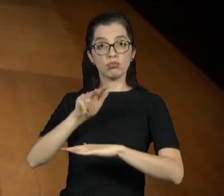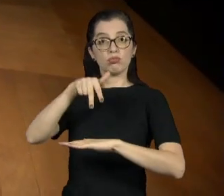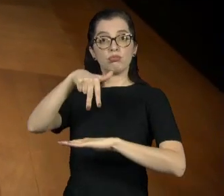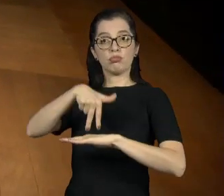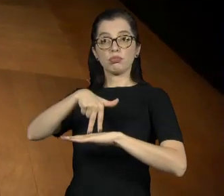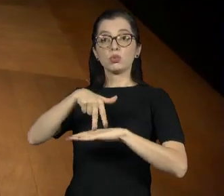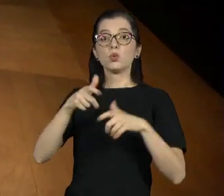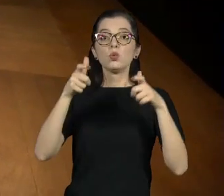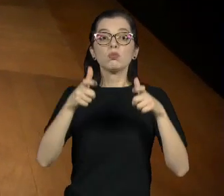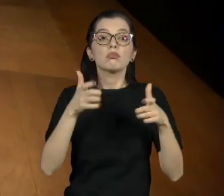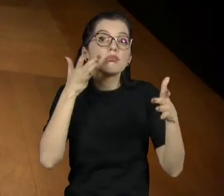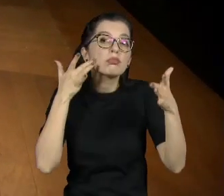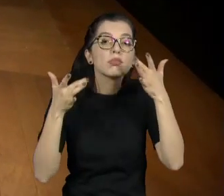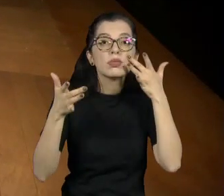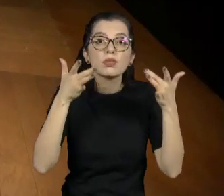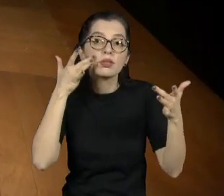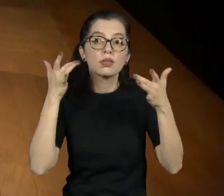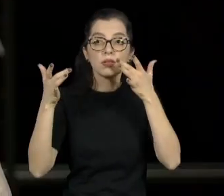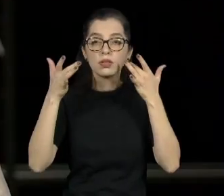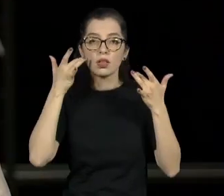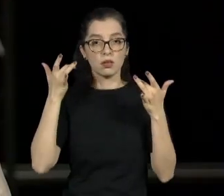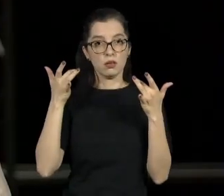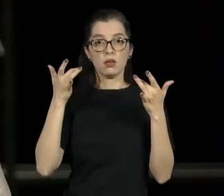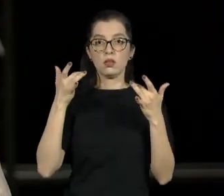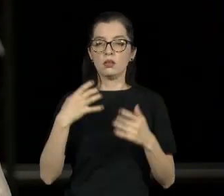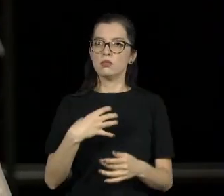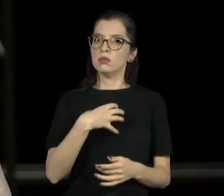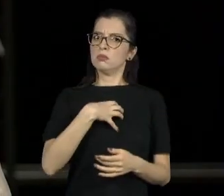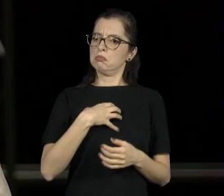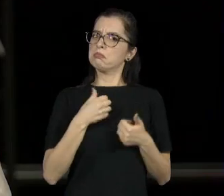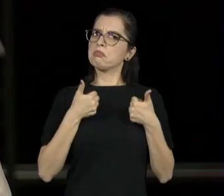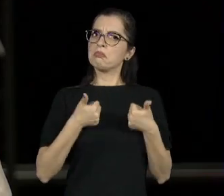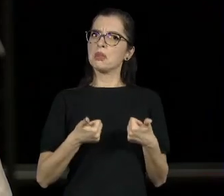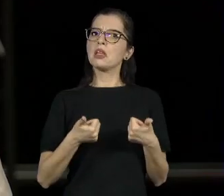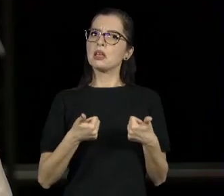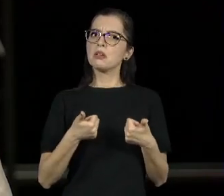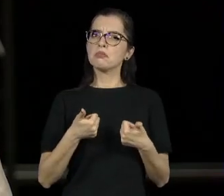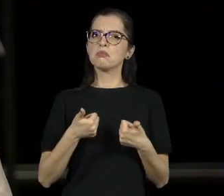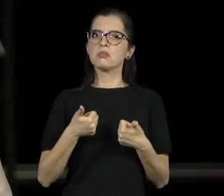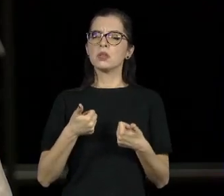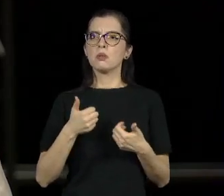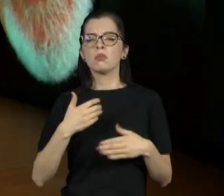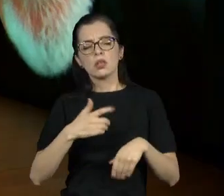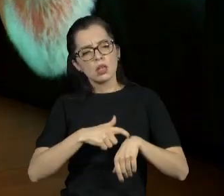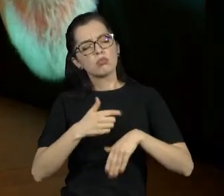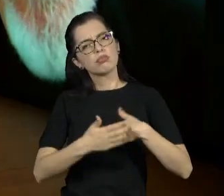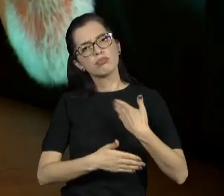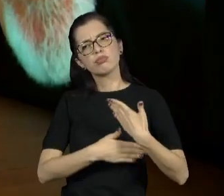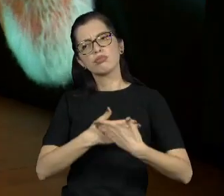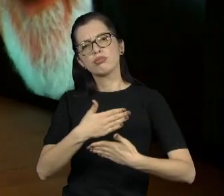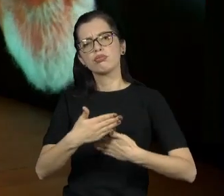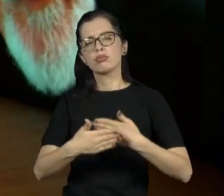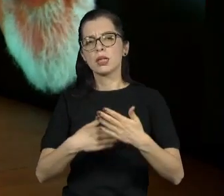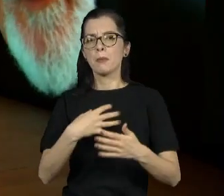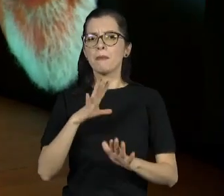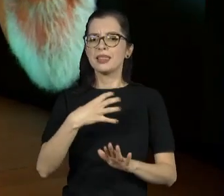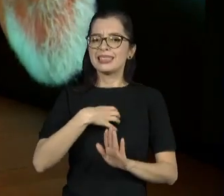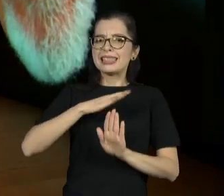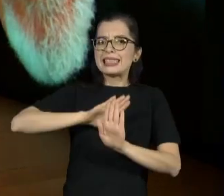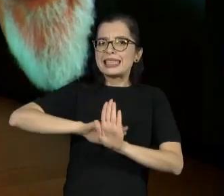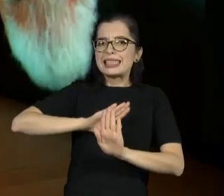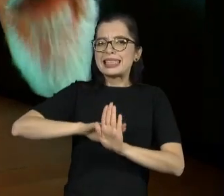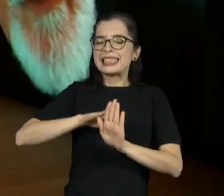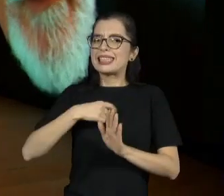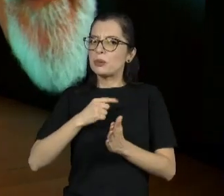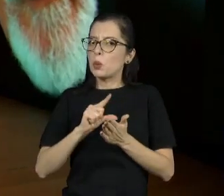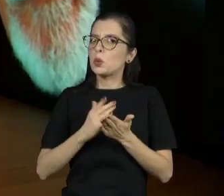eu fico melhor com o tempo, quando eu estreio, não estou muito bem, não. Depois de um mês, dois meses, começo a entender mais o personagem,